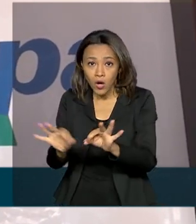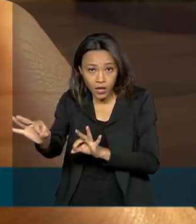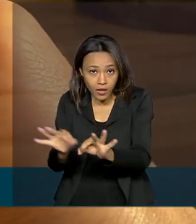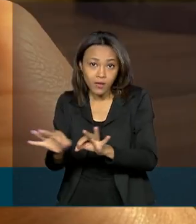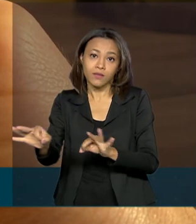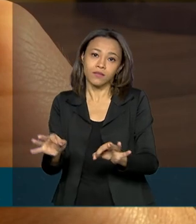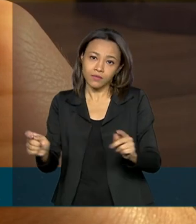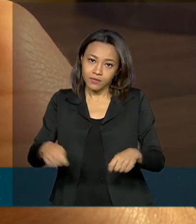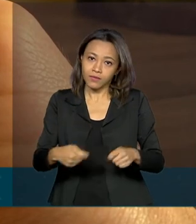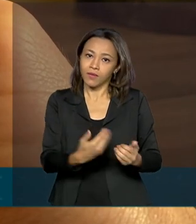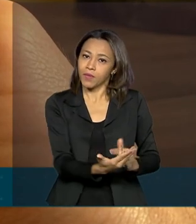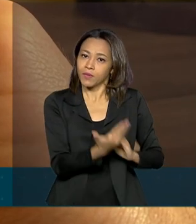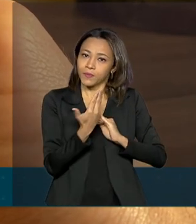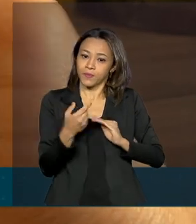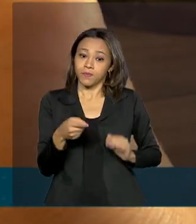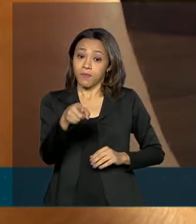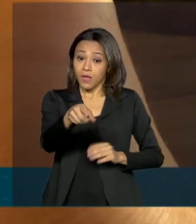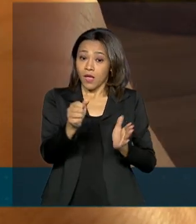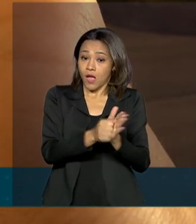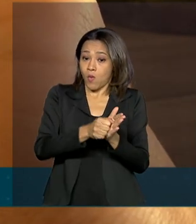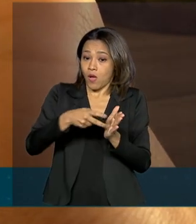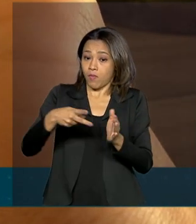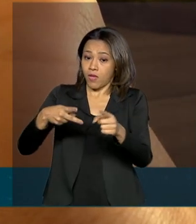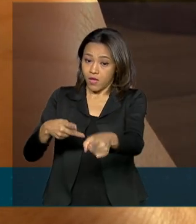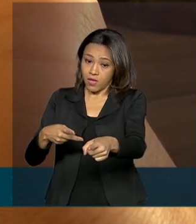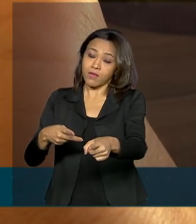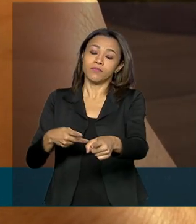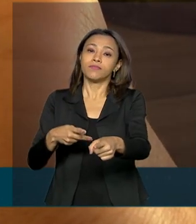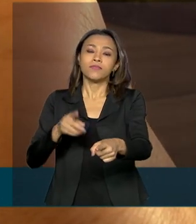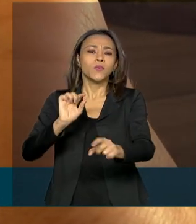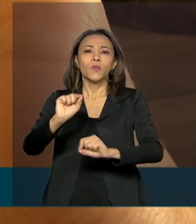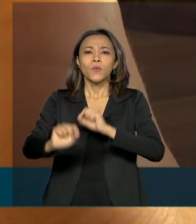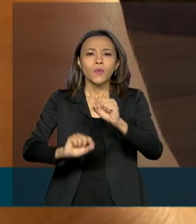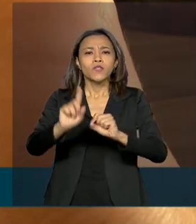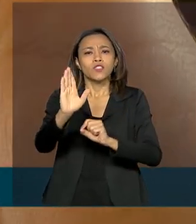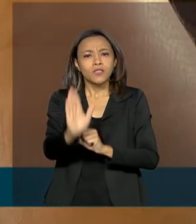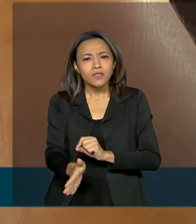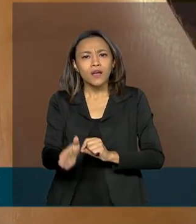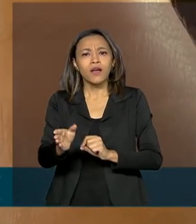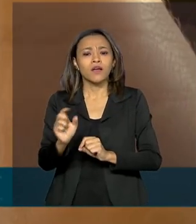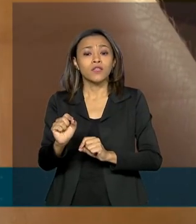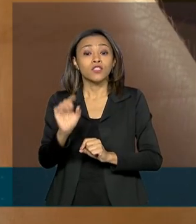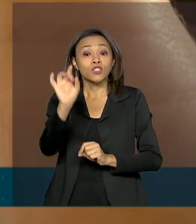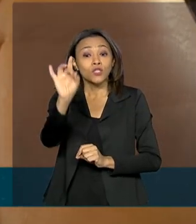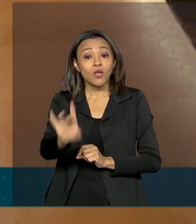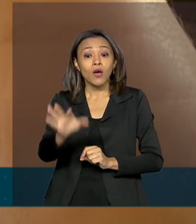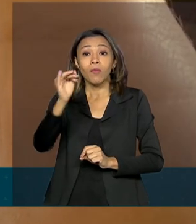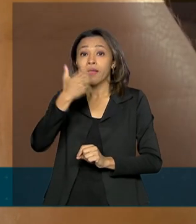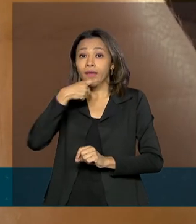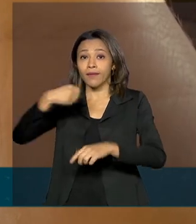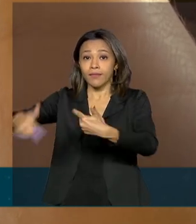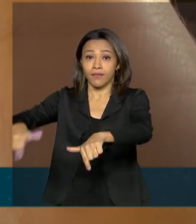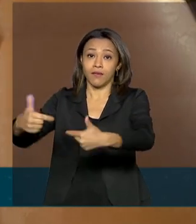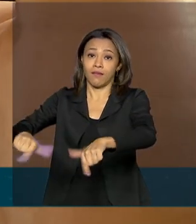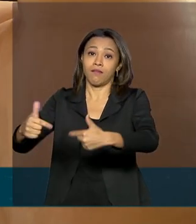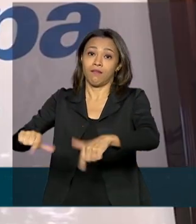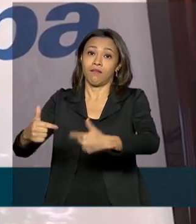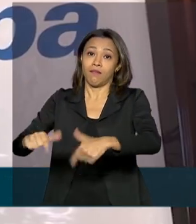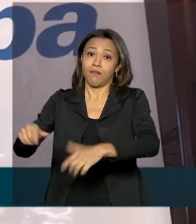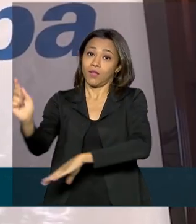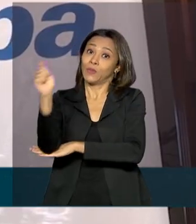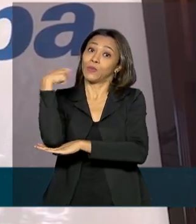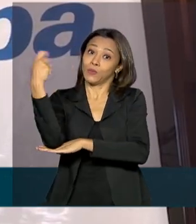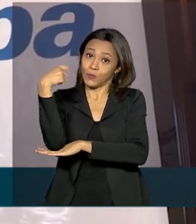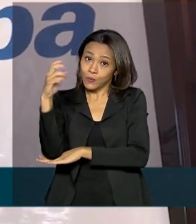operação. Inicialmente, o aplicativo Planeja Arroz está disponível só para os produtores do Rio Grande do Sul.